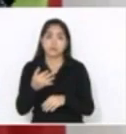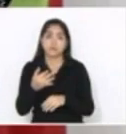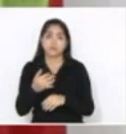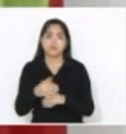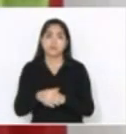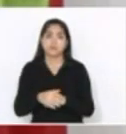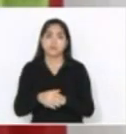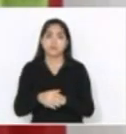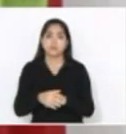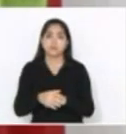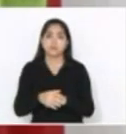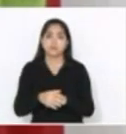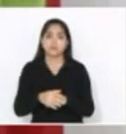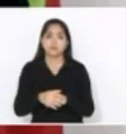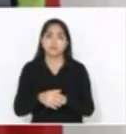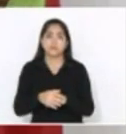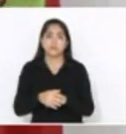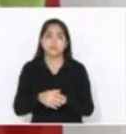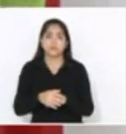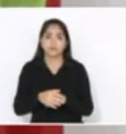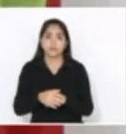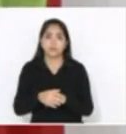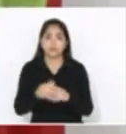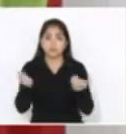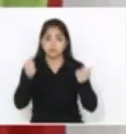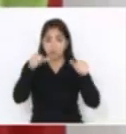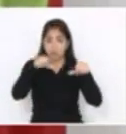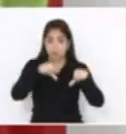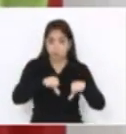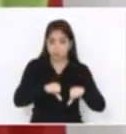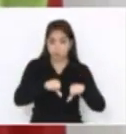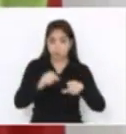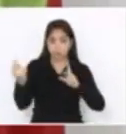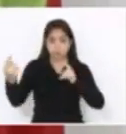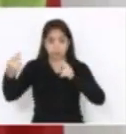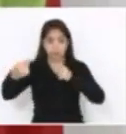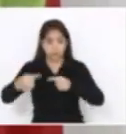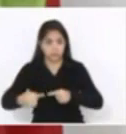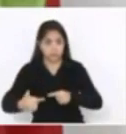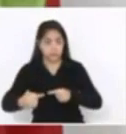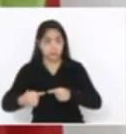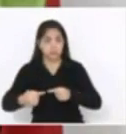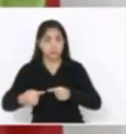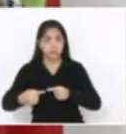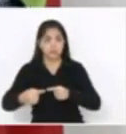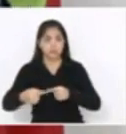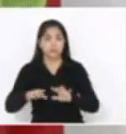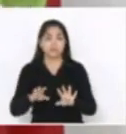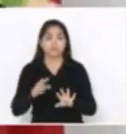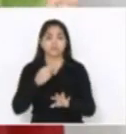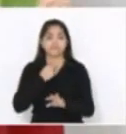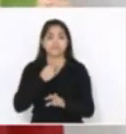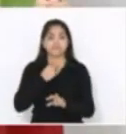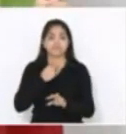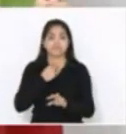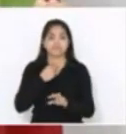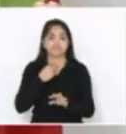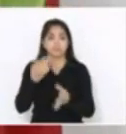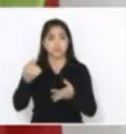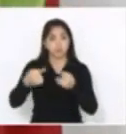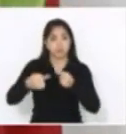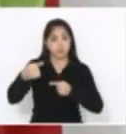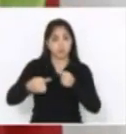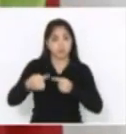da situação é muito maior que o da oposição, isso a gente não pode fazer com que o debate seja